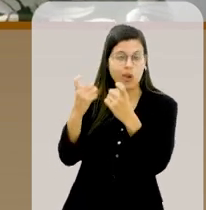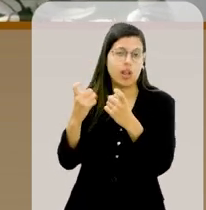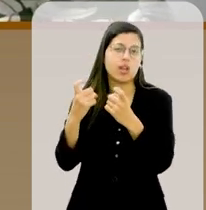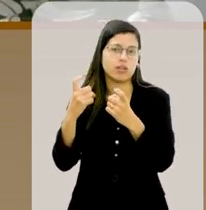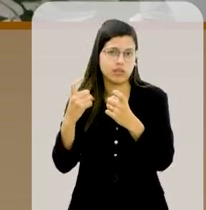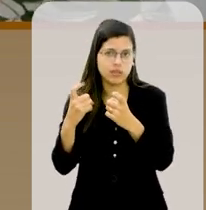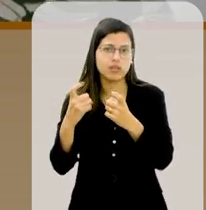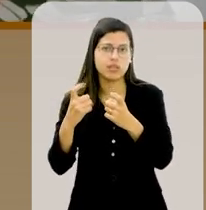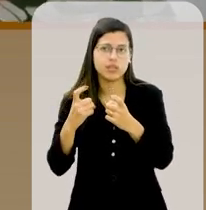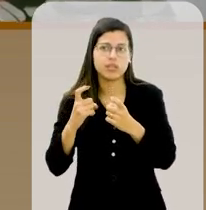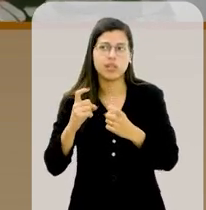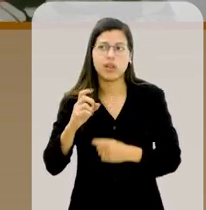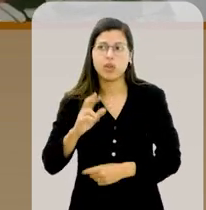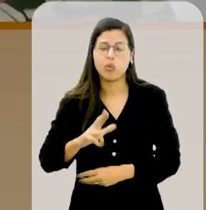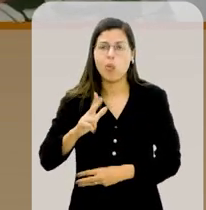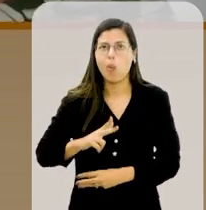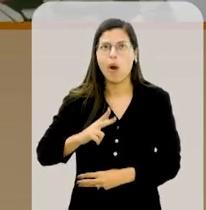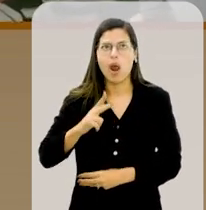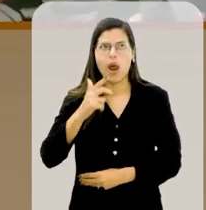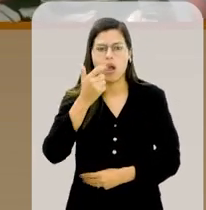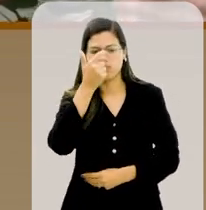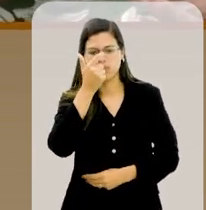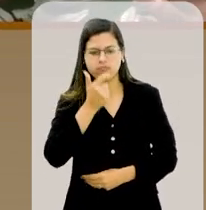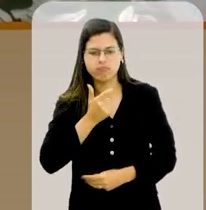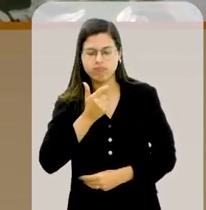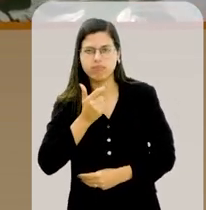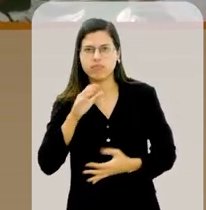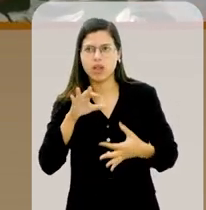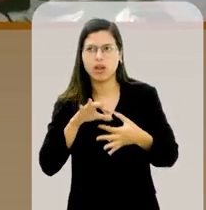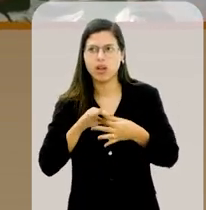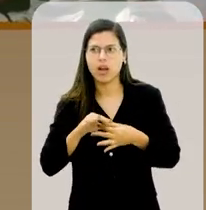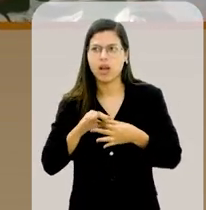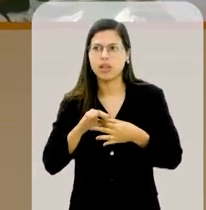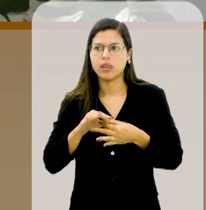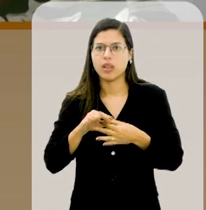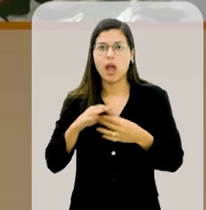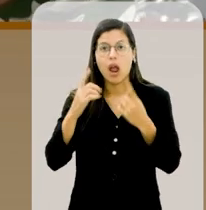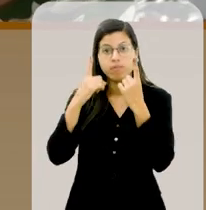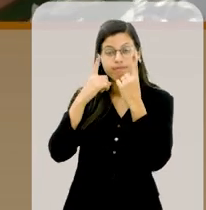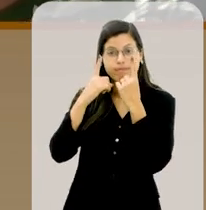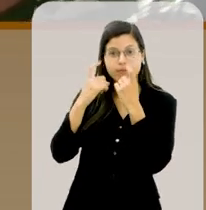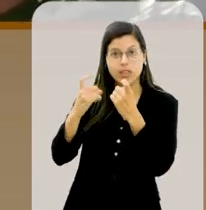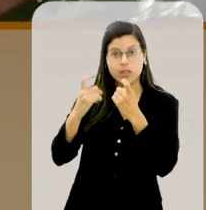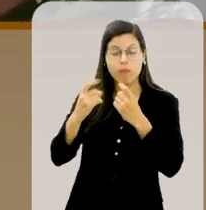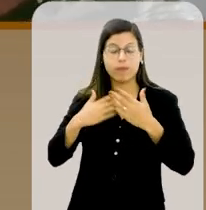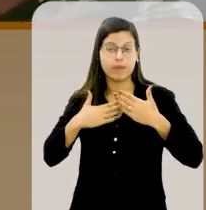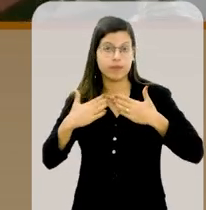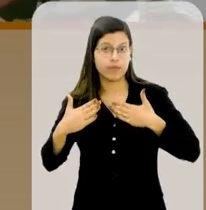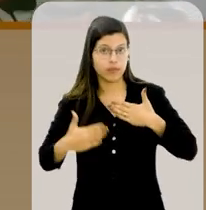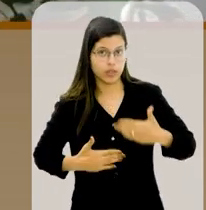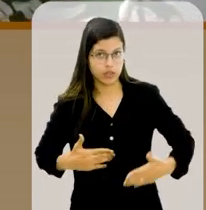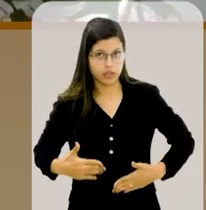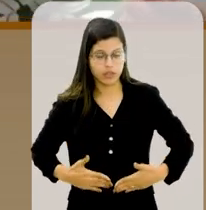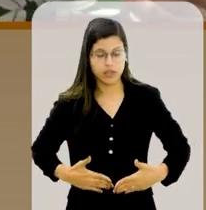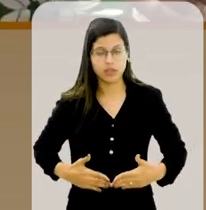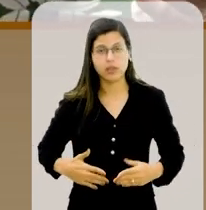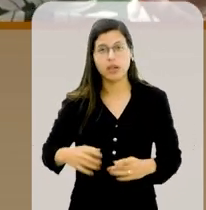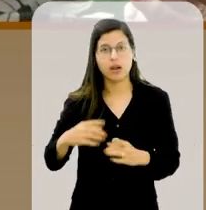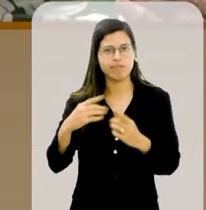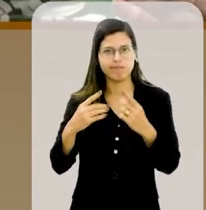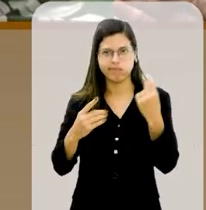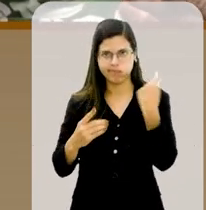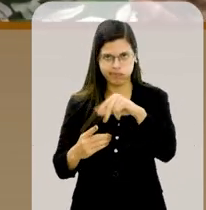não em relação a mim, no que se refere a uma agressão física, não. Minhas